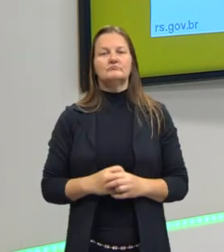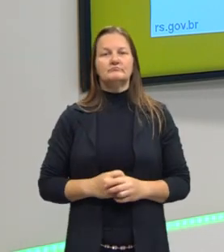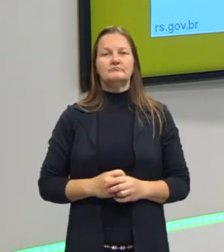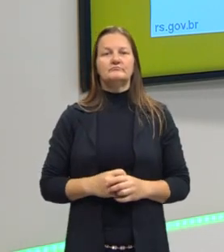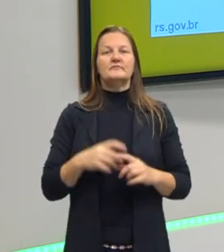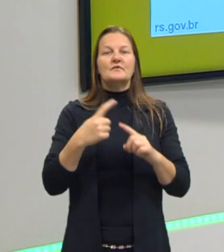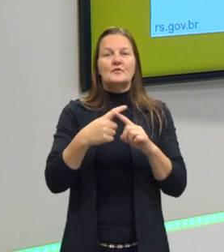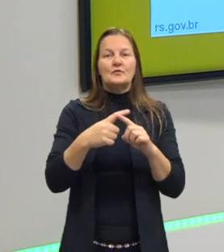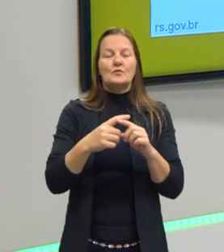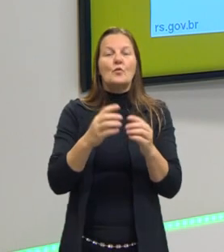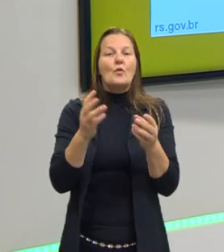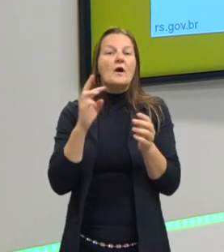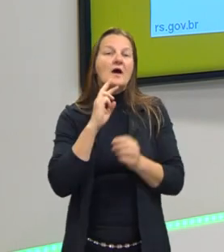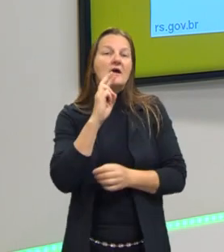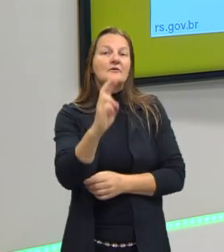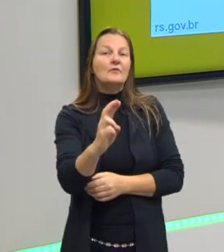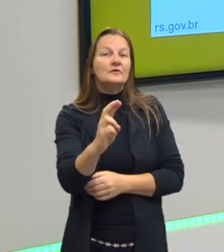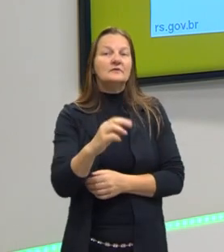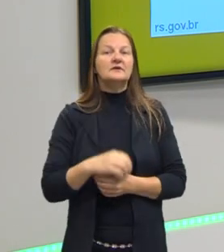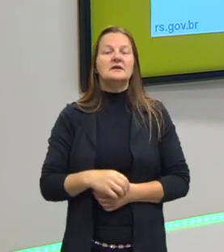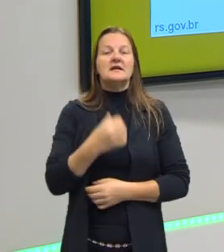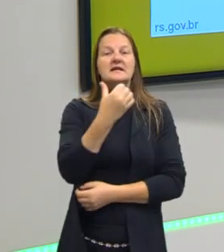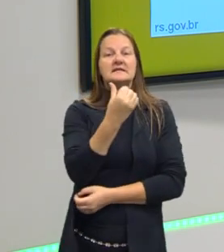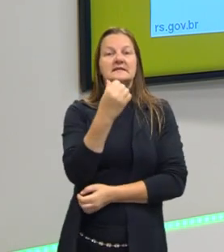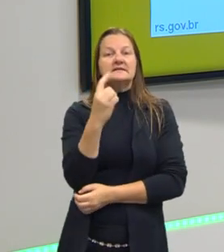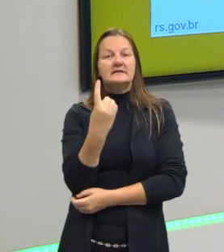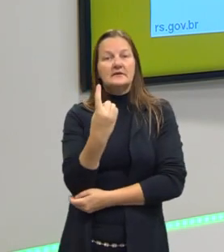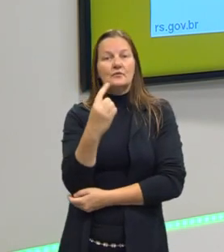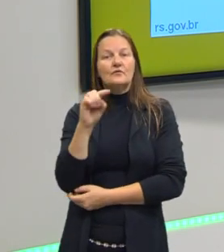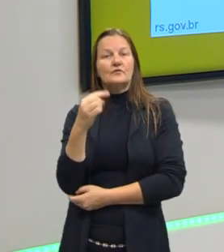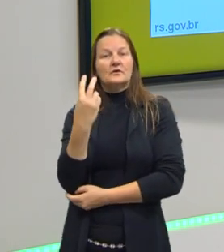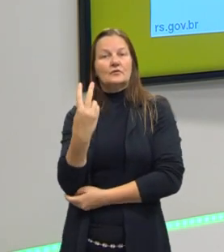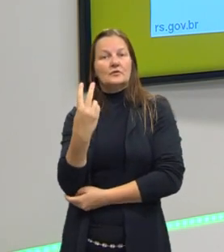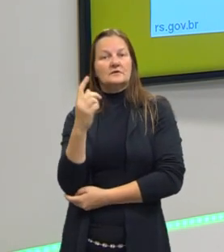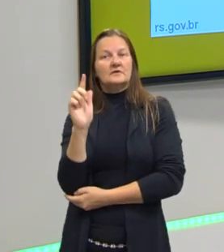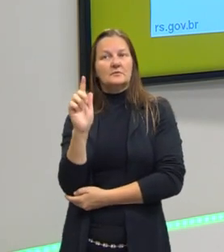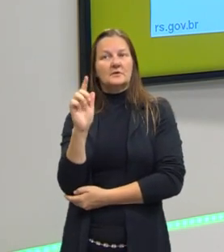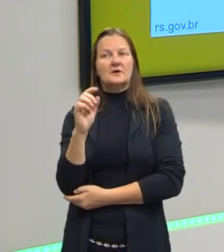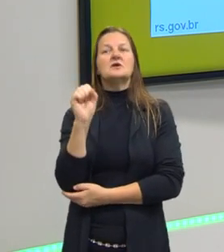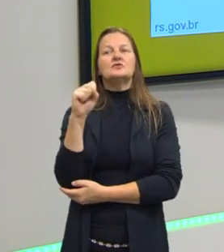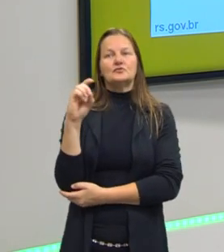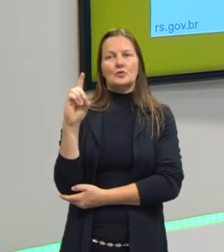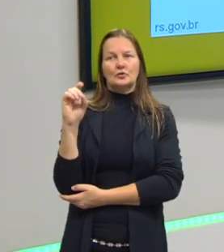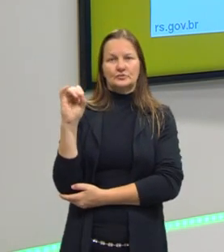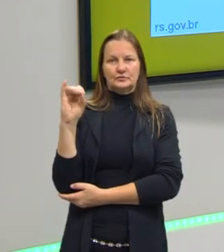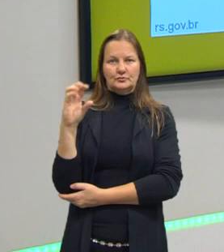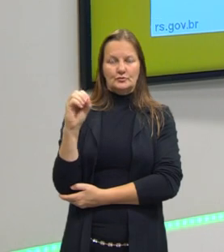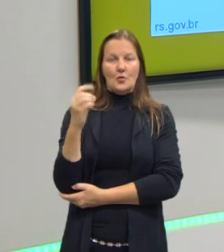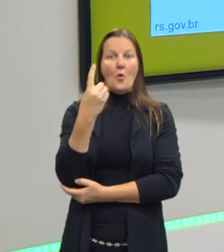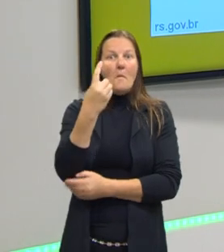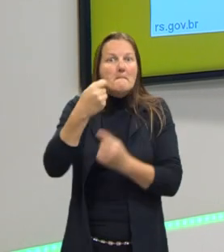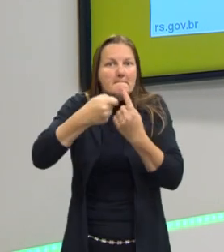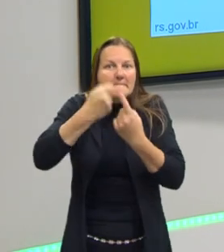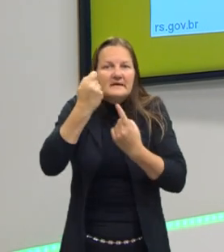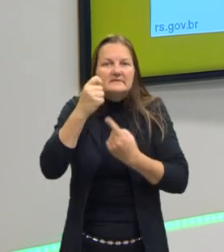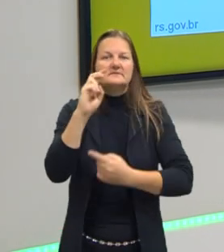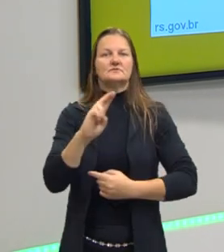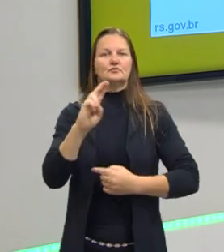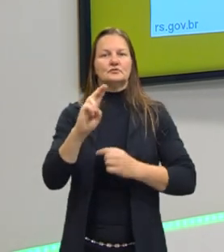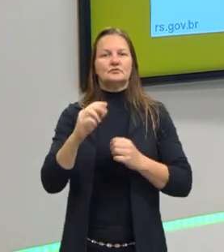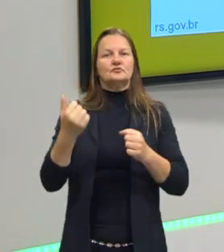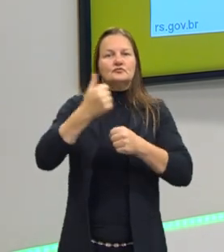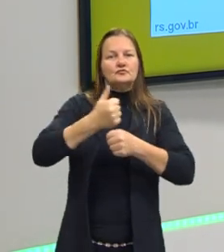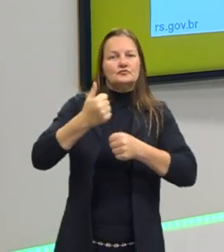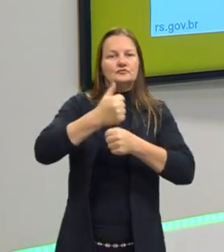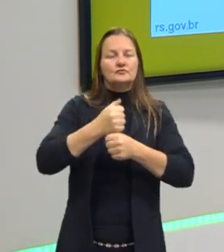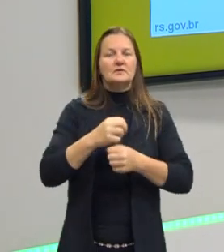Então, eu vou obter um valor de 61,2 gramas de sódio por mês de redução. Só